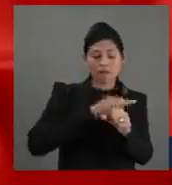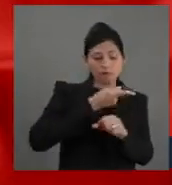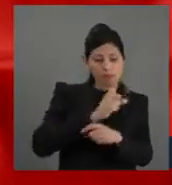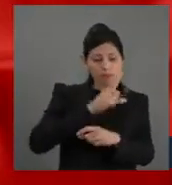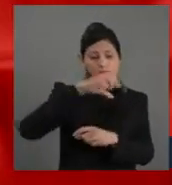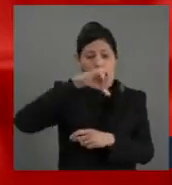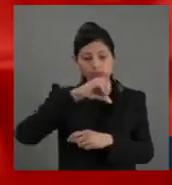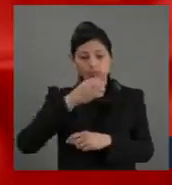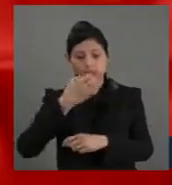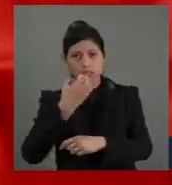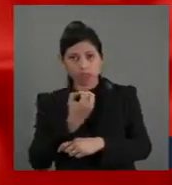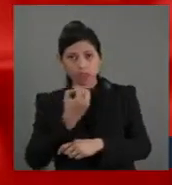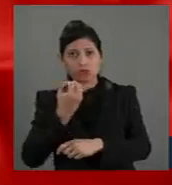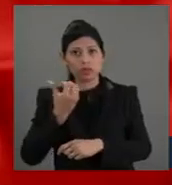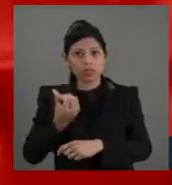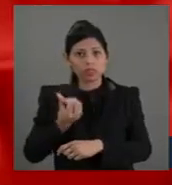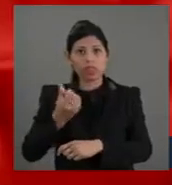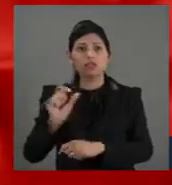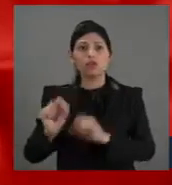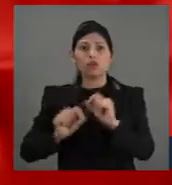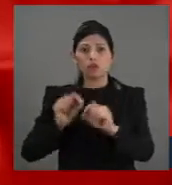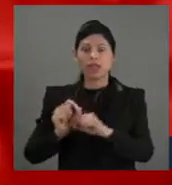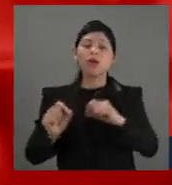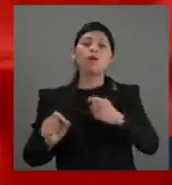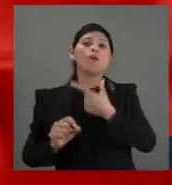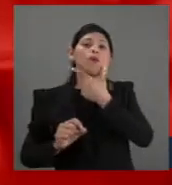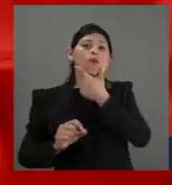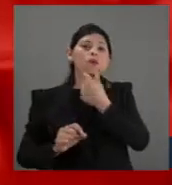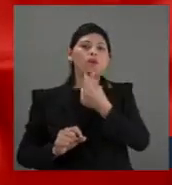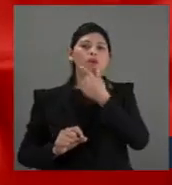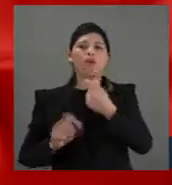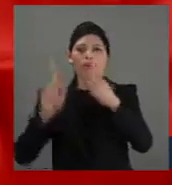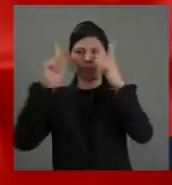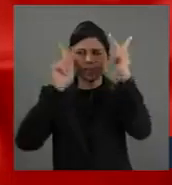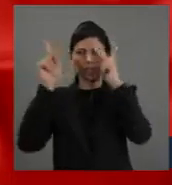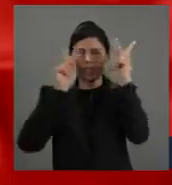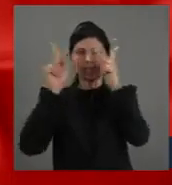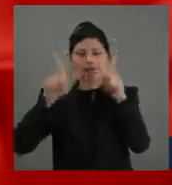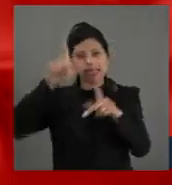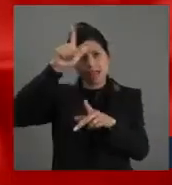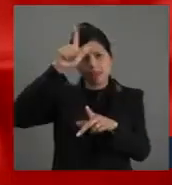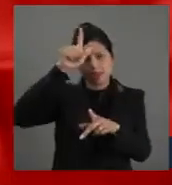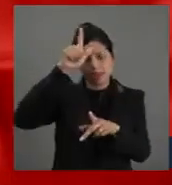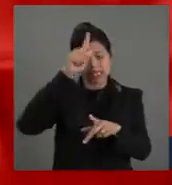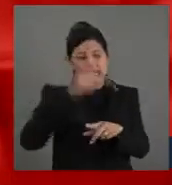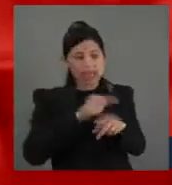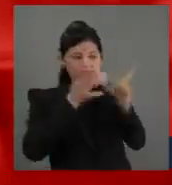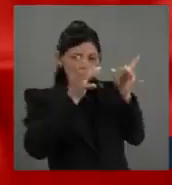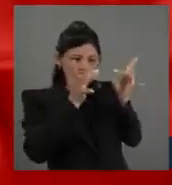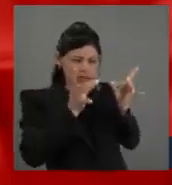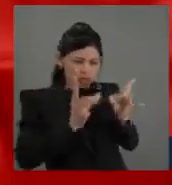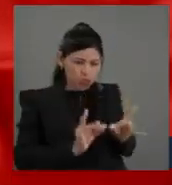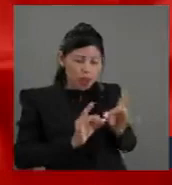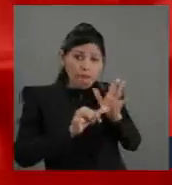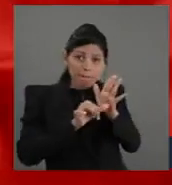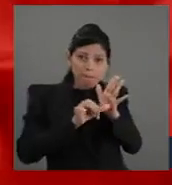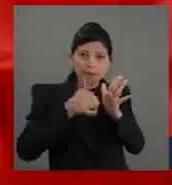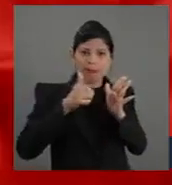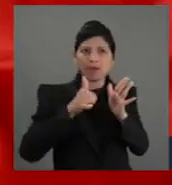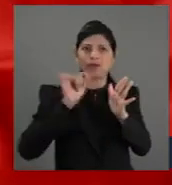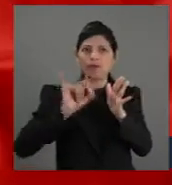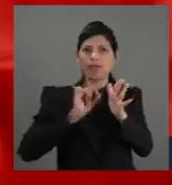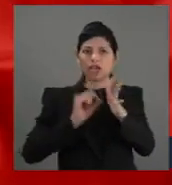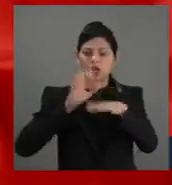alemão Aloysius Alzheimer fez a primeira descrição do Alzheimer. Essa doença se manifesta como